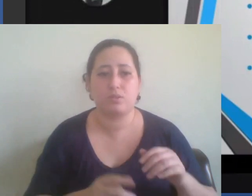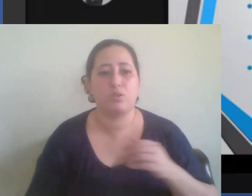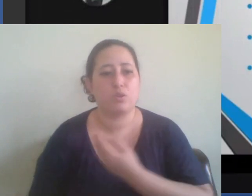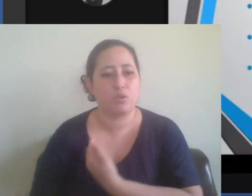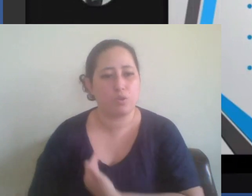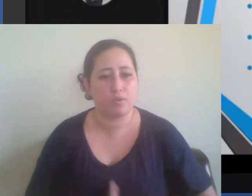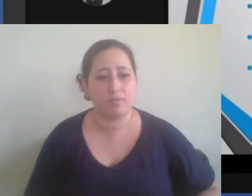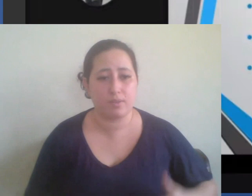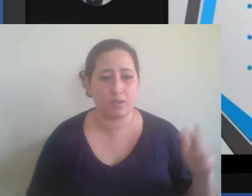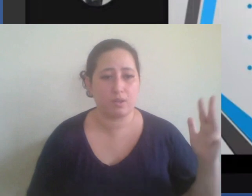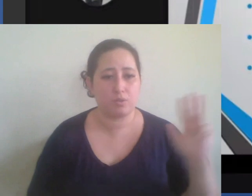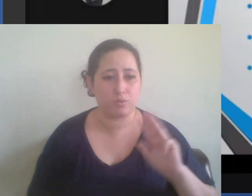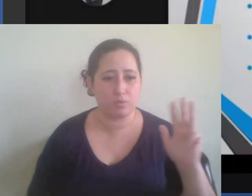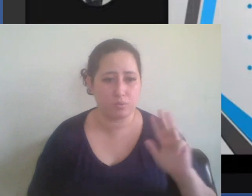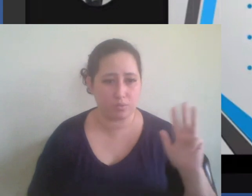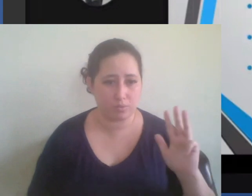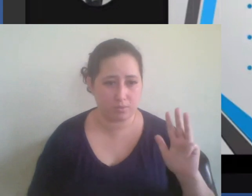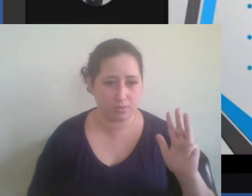Lula